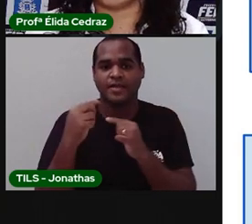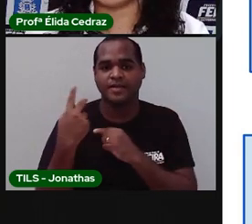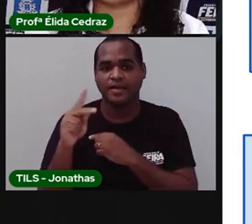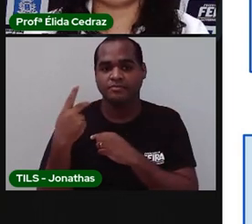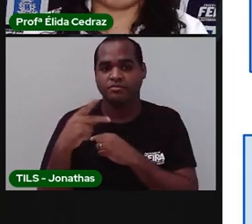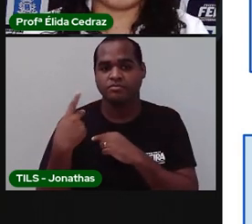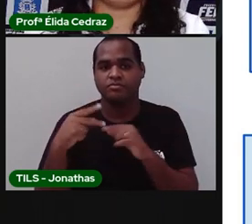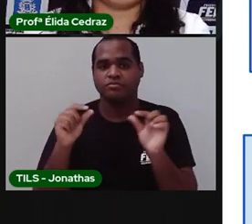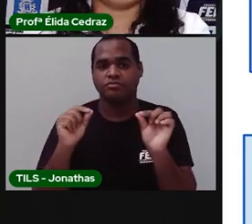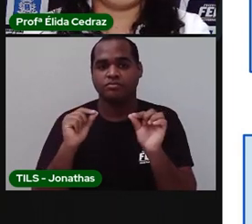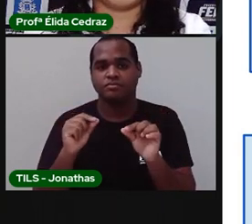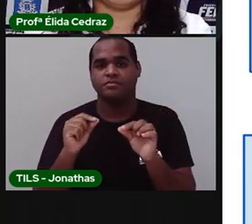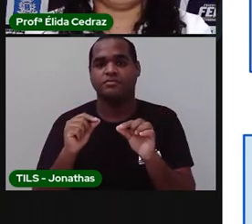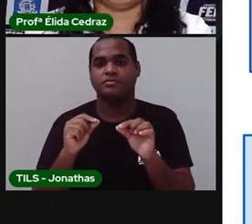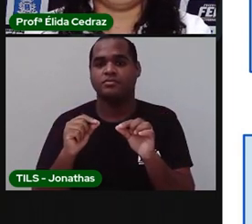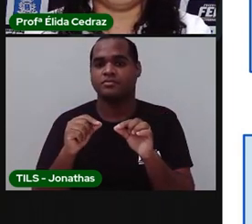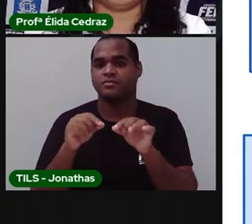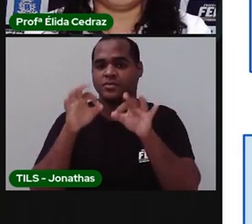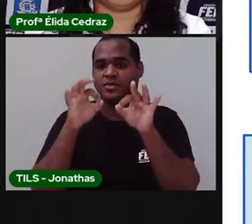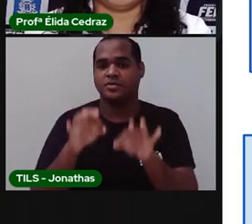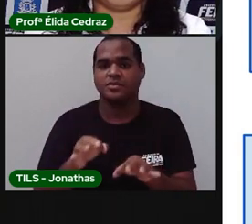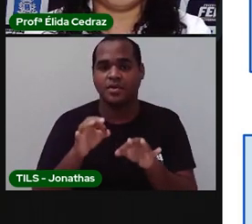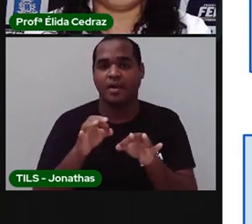Esse alfabeto está certo?